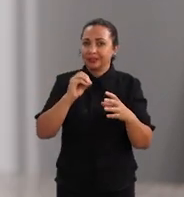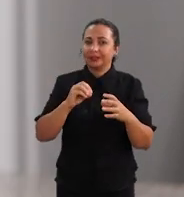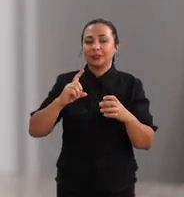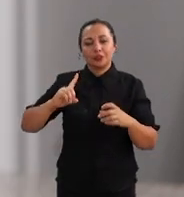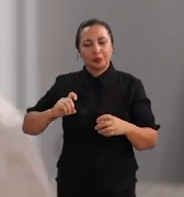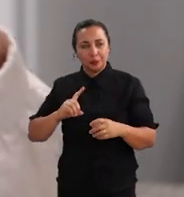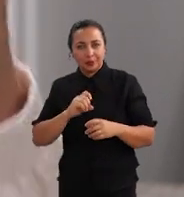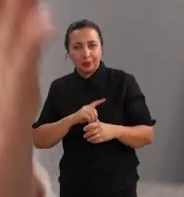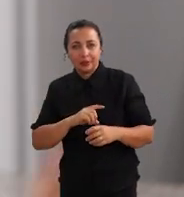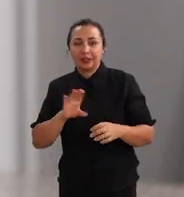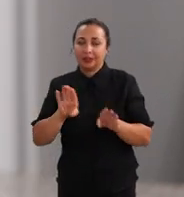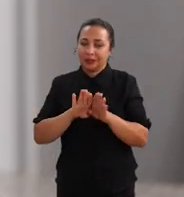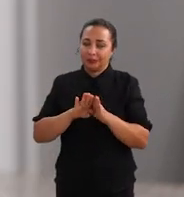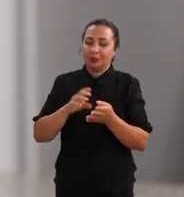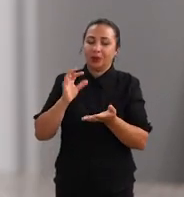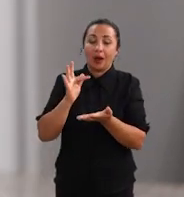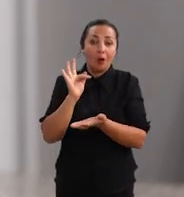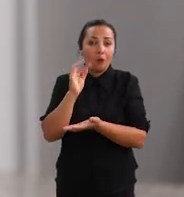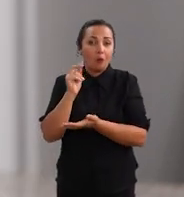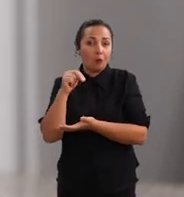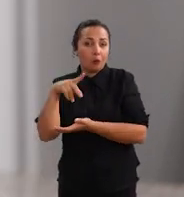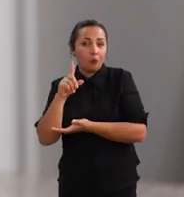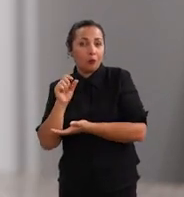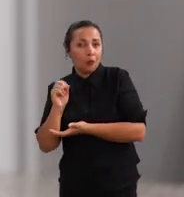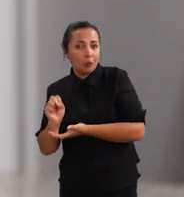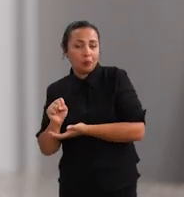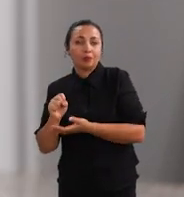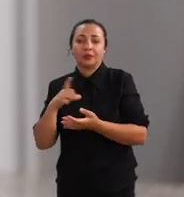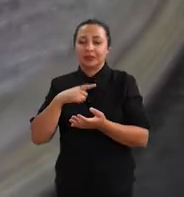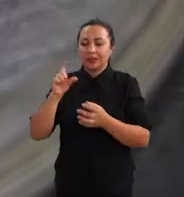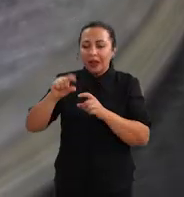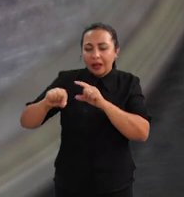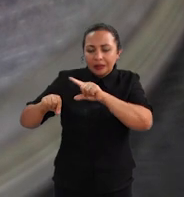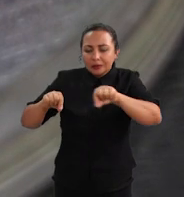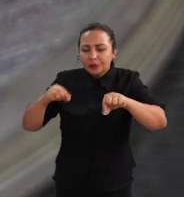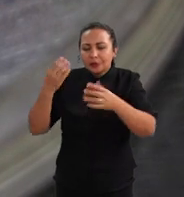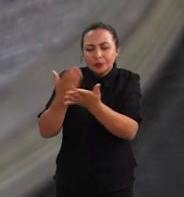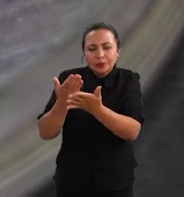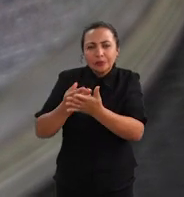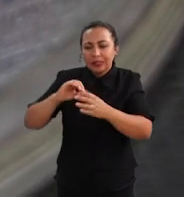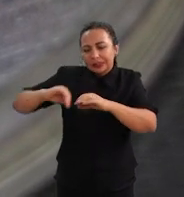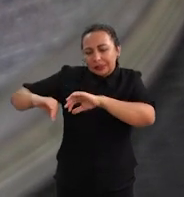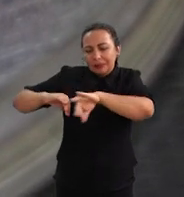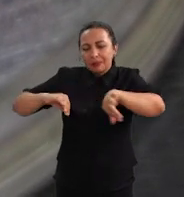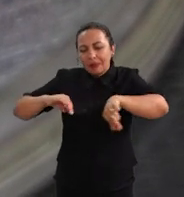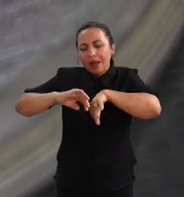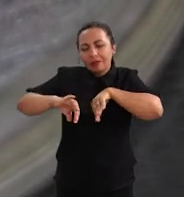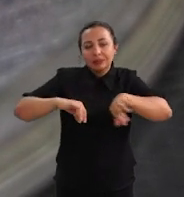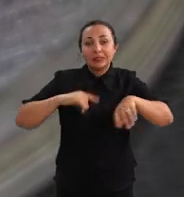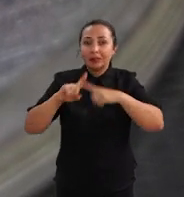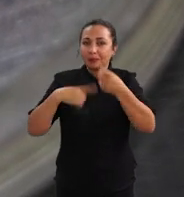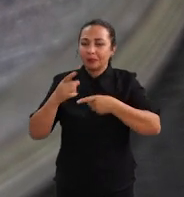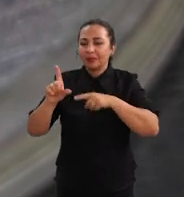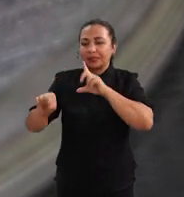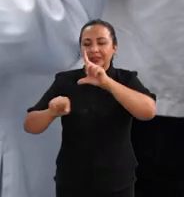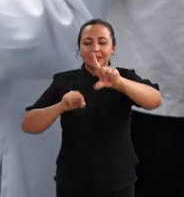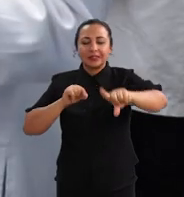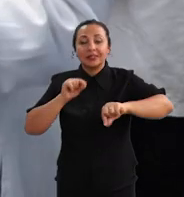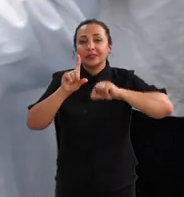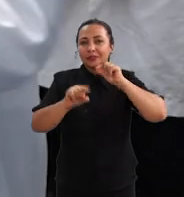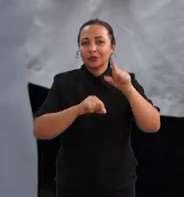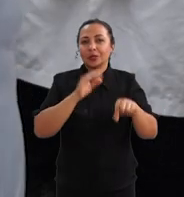áreas, de bactérias e de fungos. E aí, desses, nós vamos estudando cada um isoladamente e